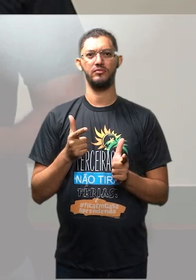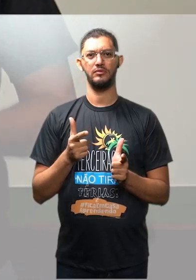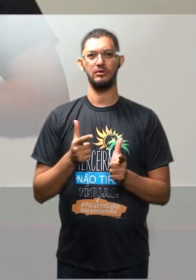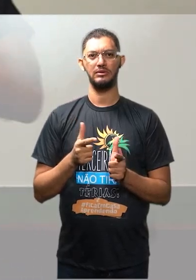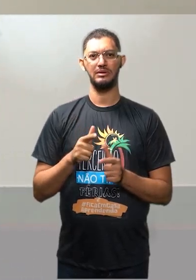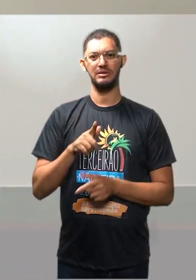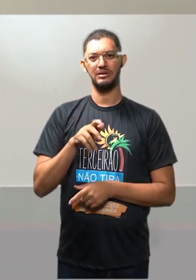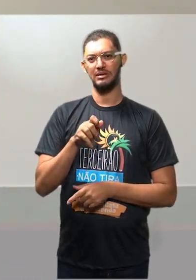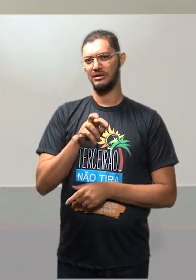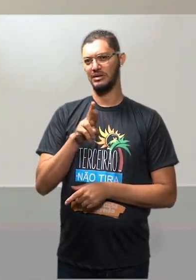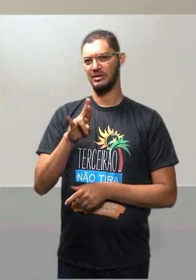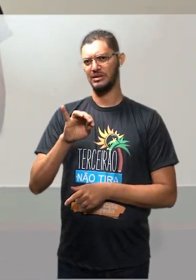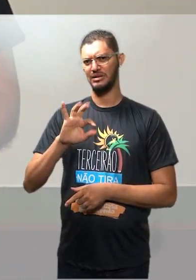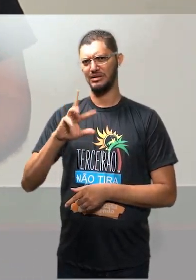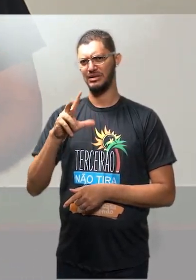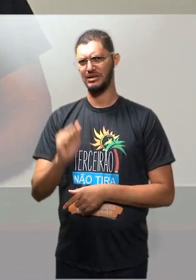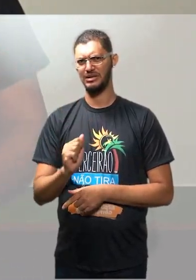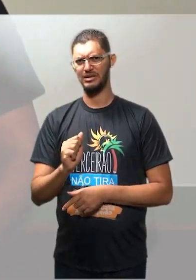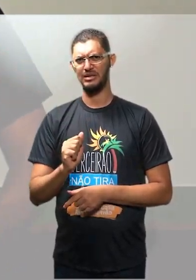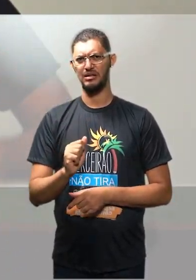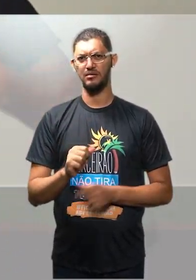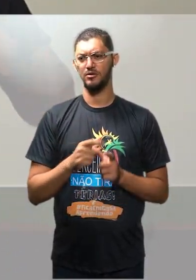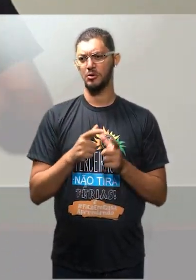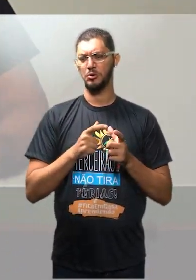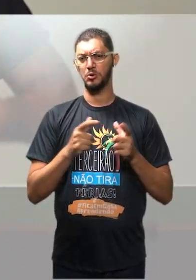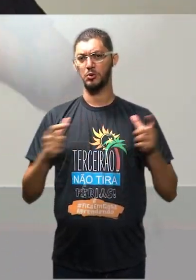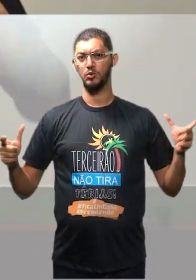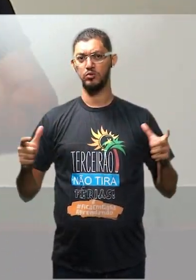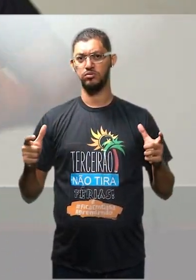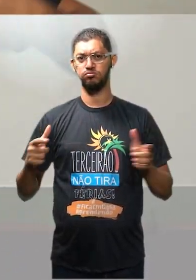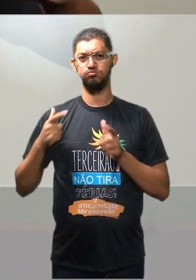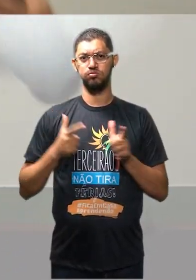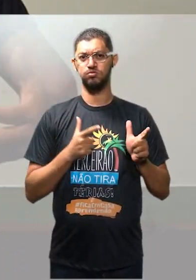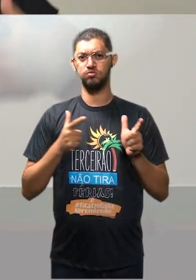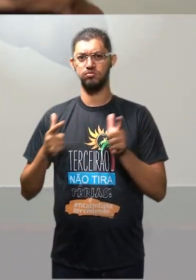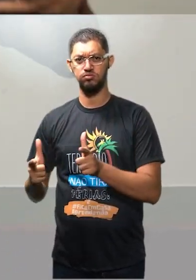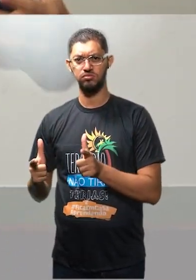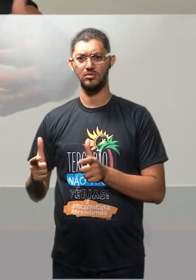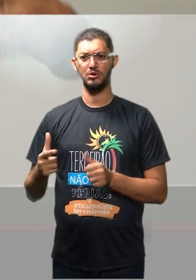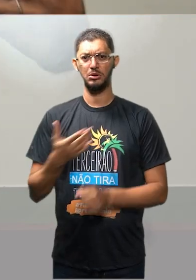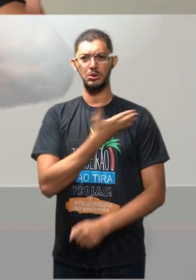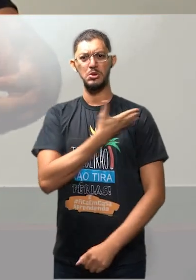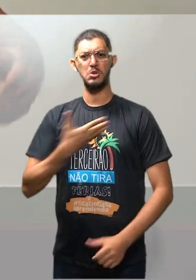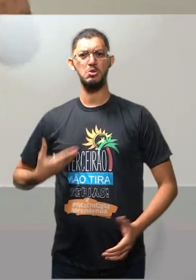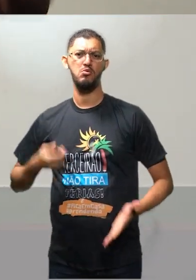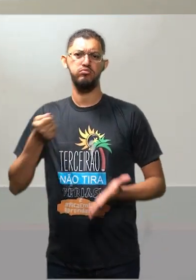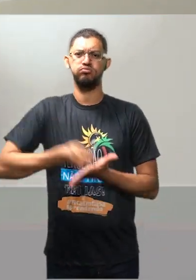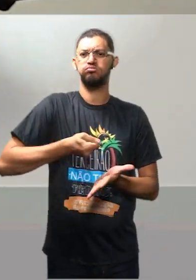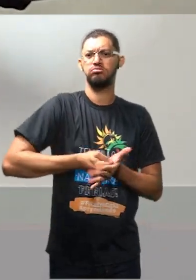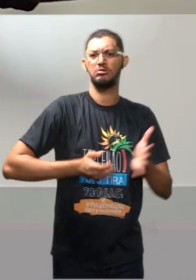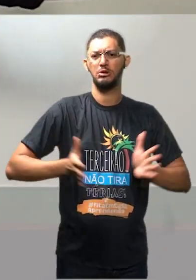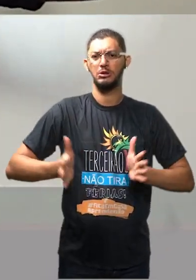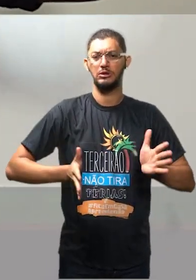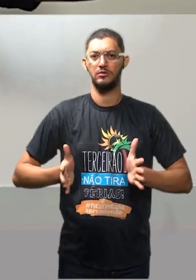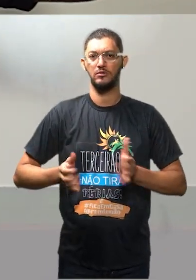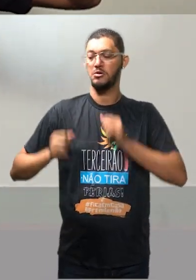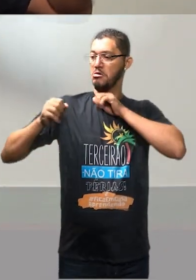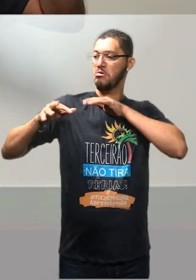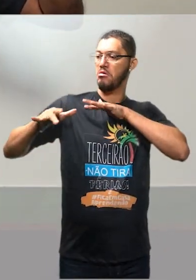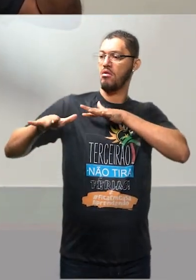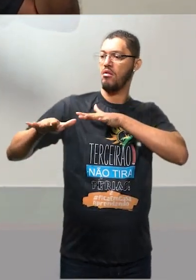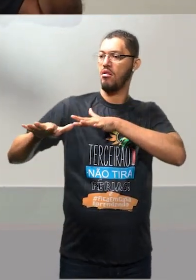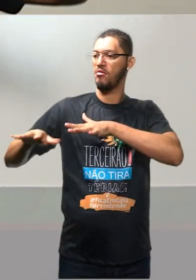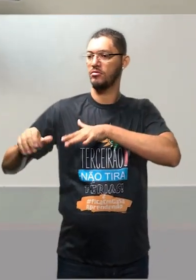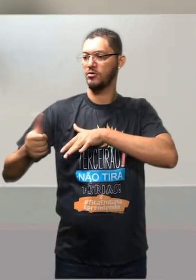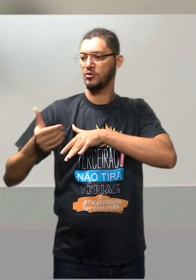guerrilha do Araguaia, que foi o maior confronto direto contra o regime militar. A passeata dos 100